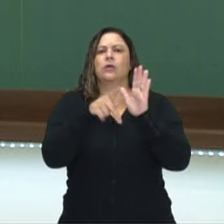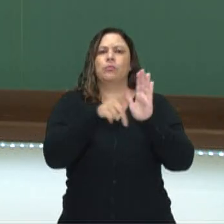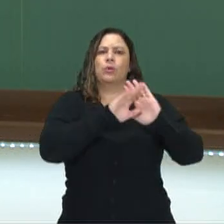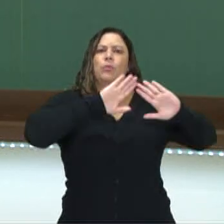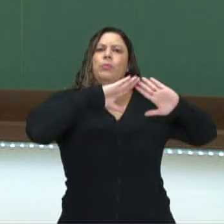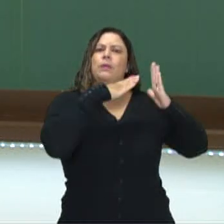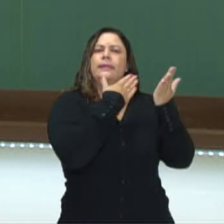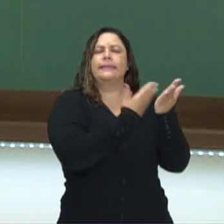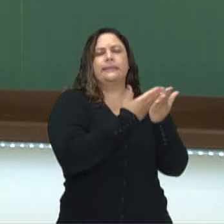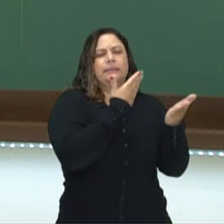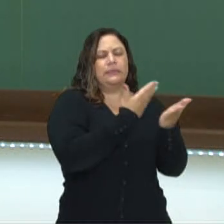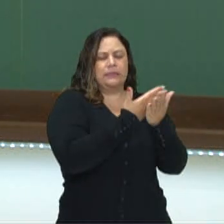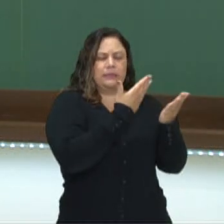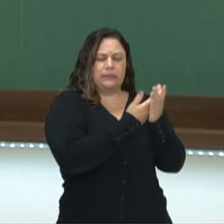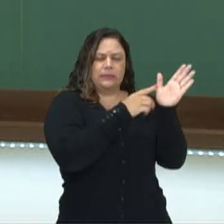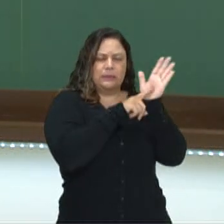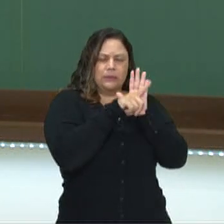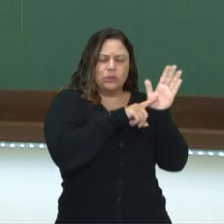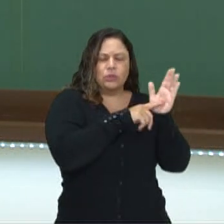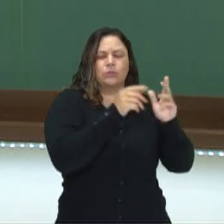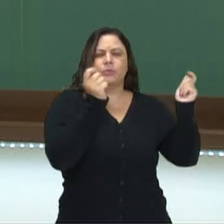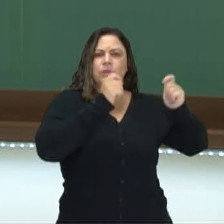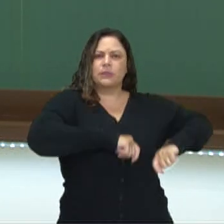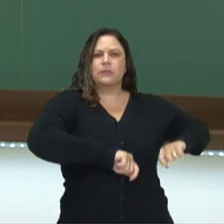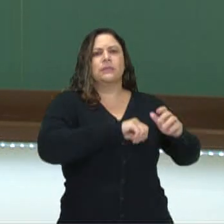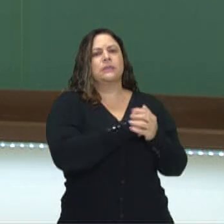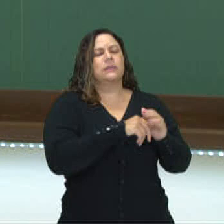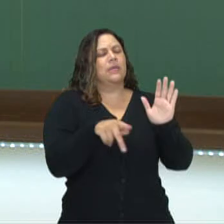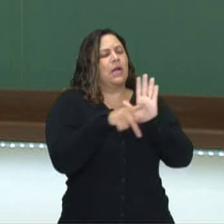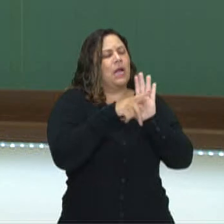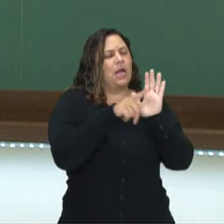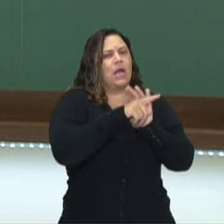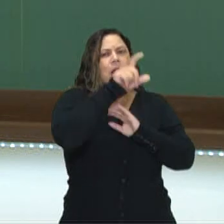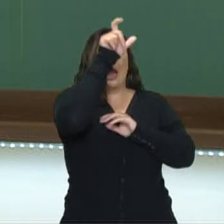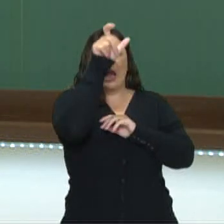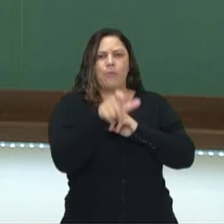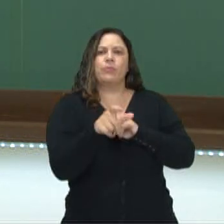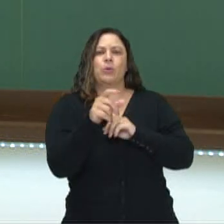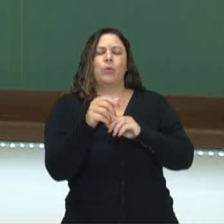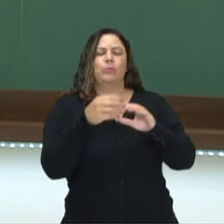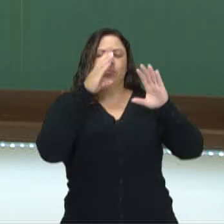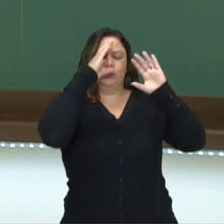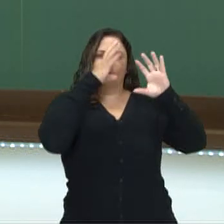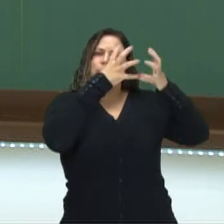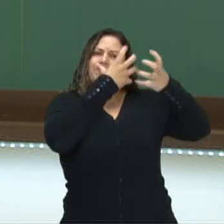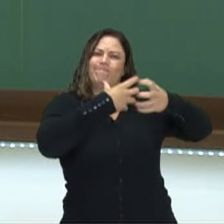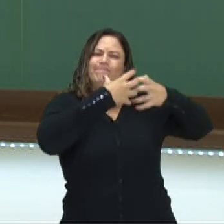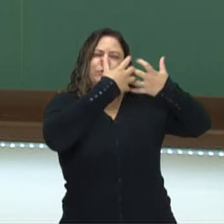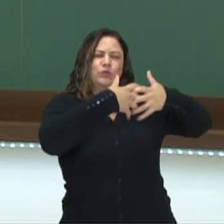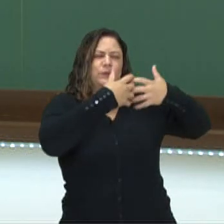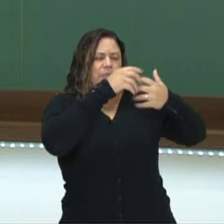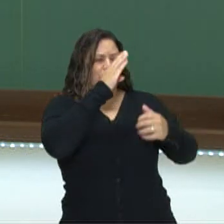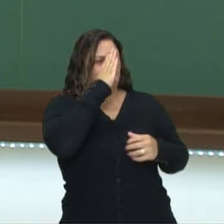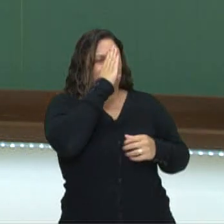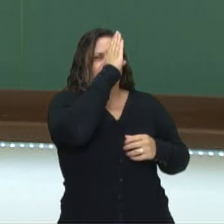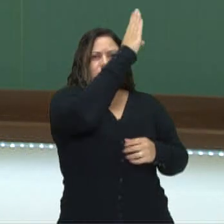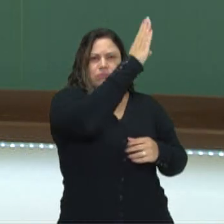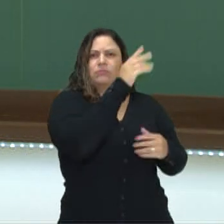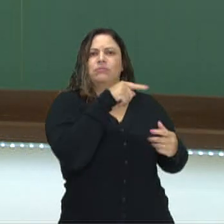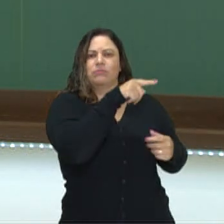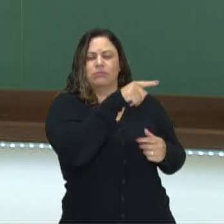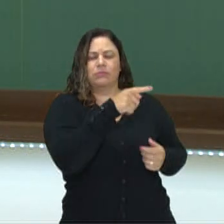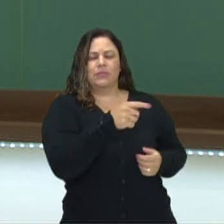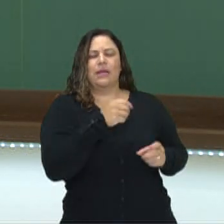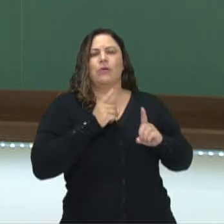Platão, tinha os demais discípulos, que eram o corpo e o Aristóteles, que era o cérebro, era uma figura central. Ele foi